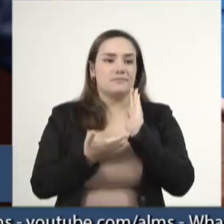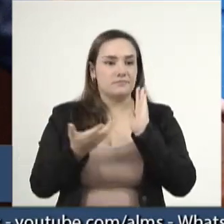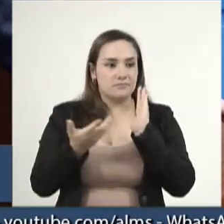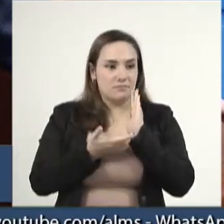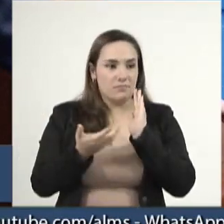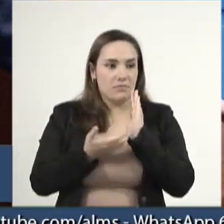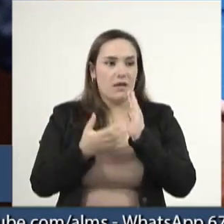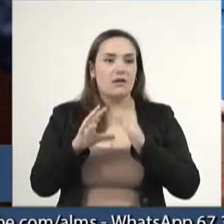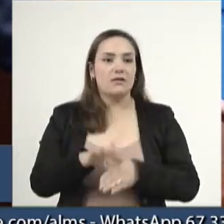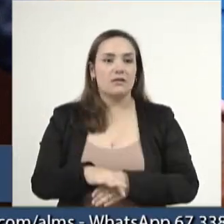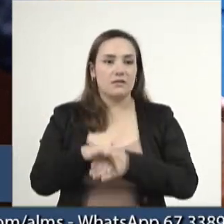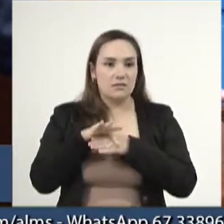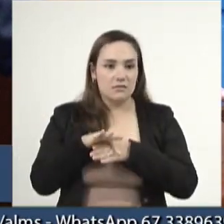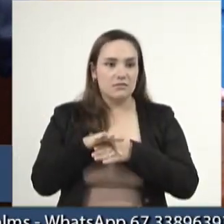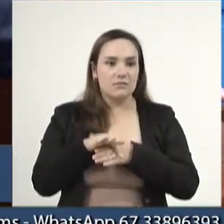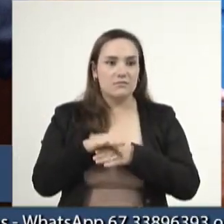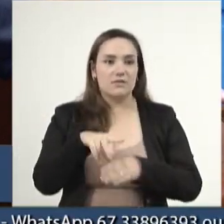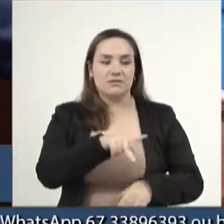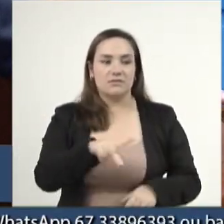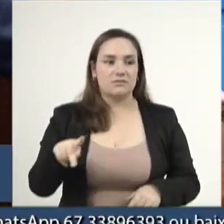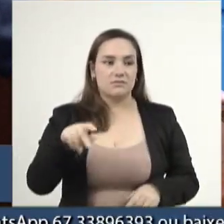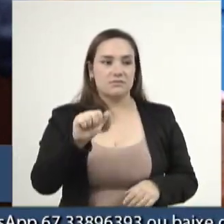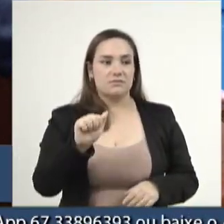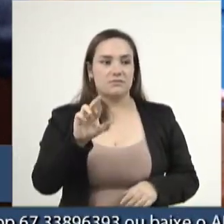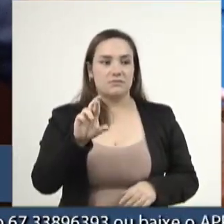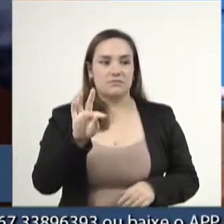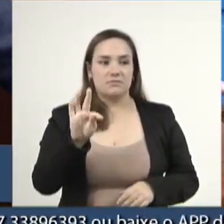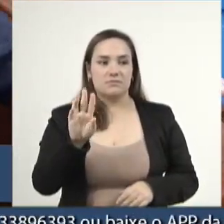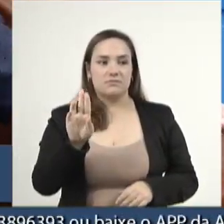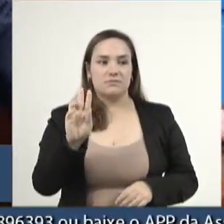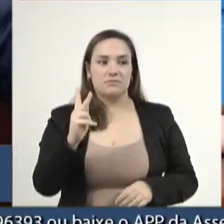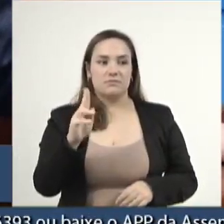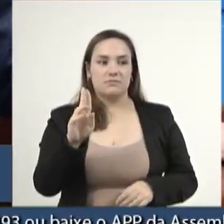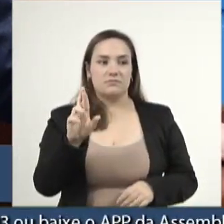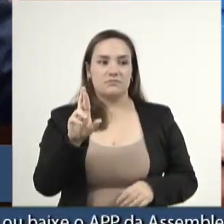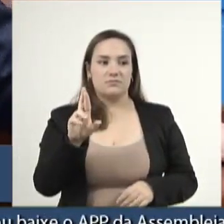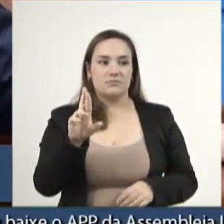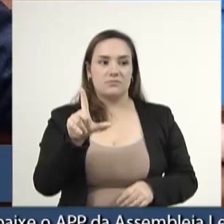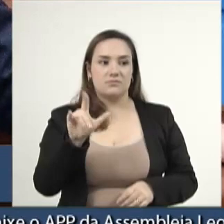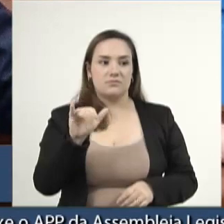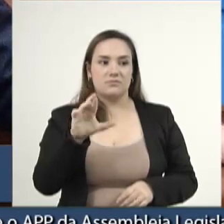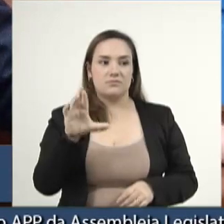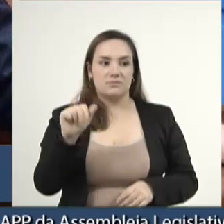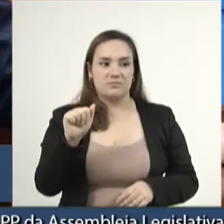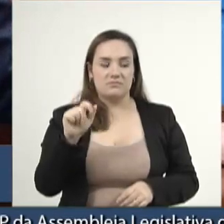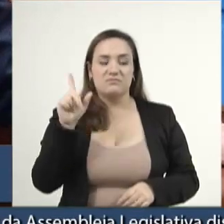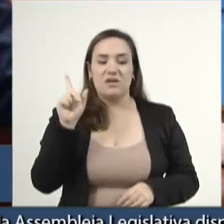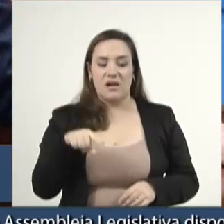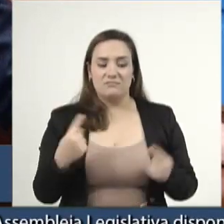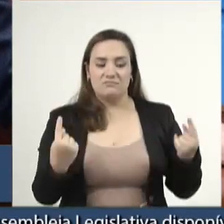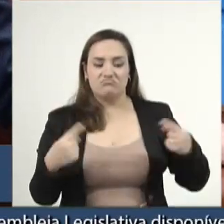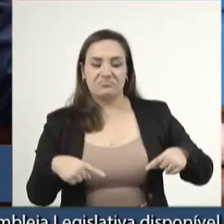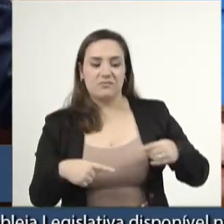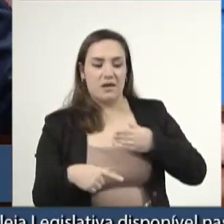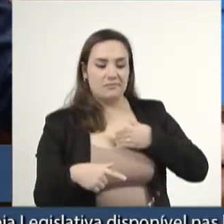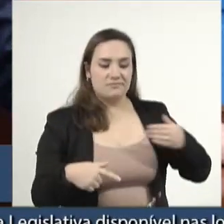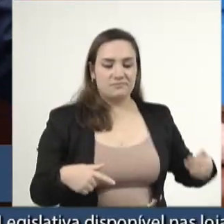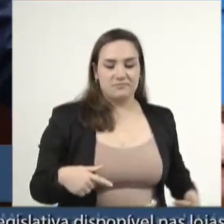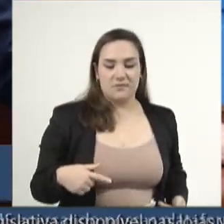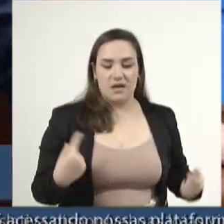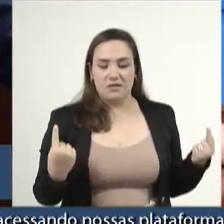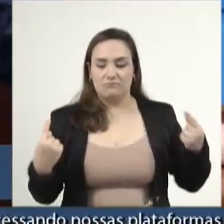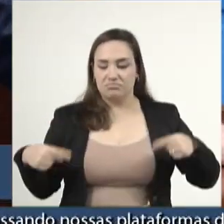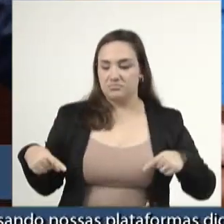liderada pelo presidente Arthur Lira. Para mim, uma pessoa que joga contra o governo e que joga